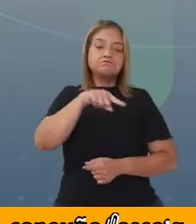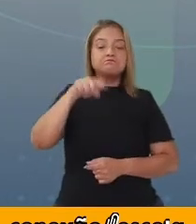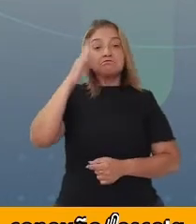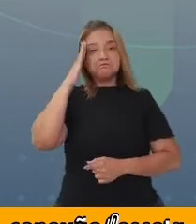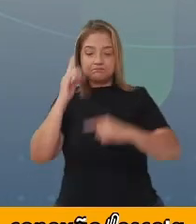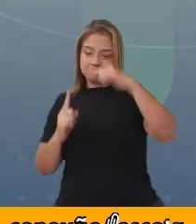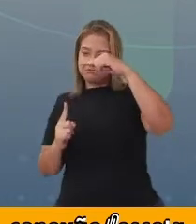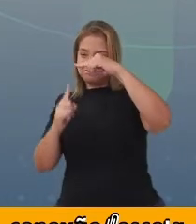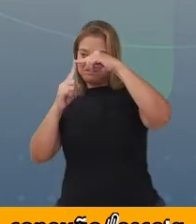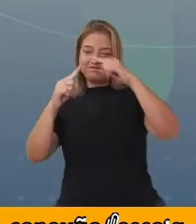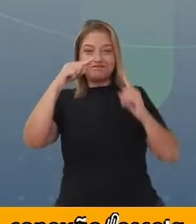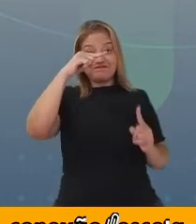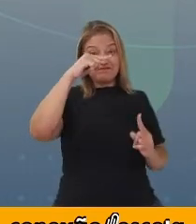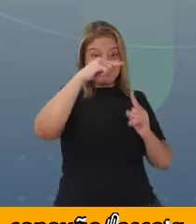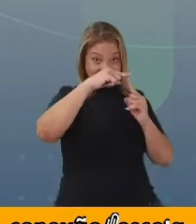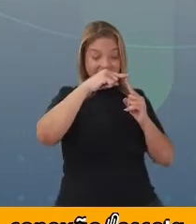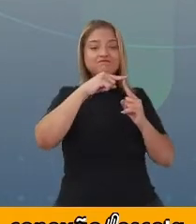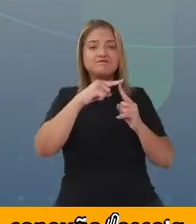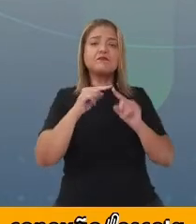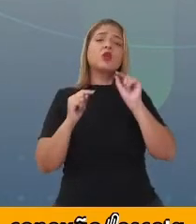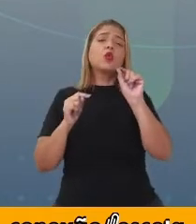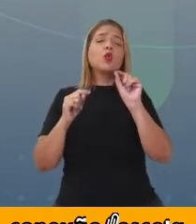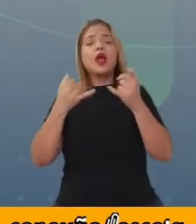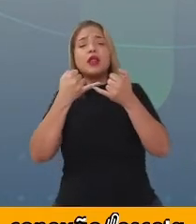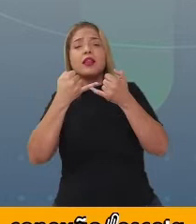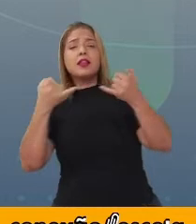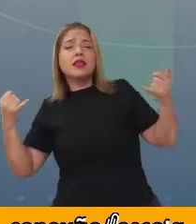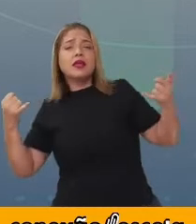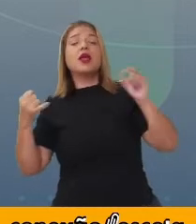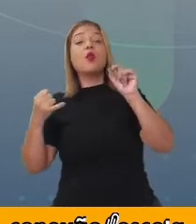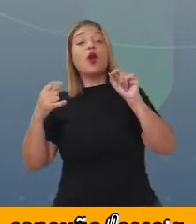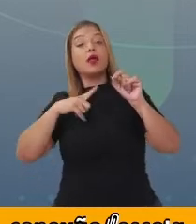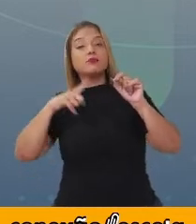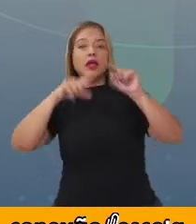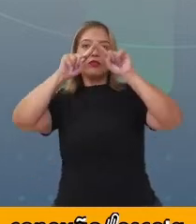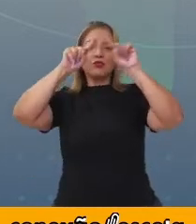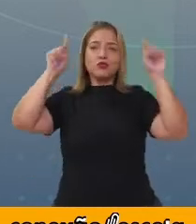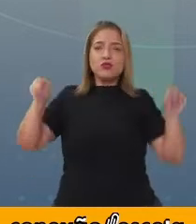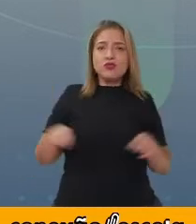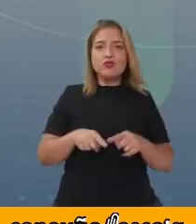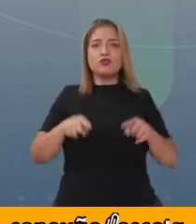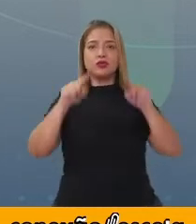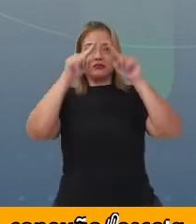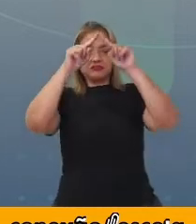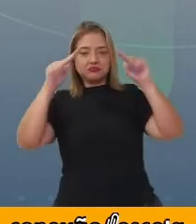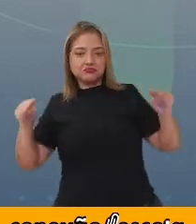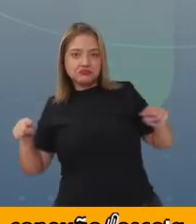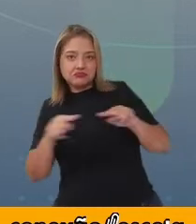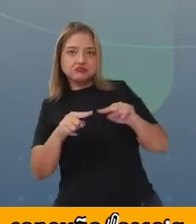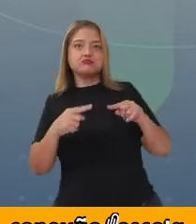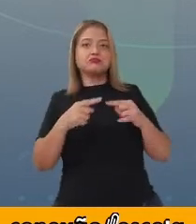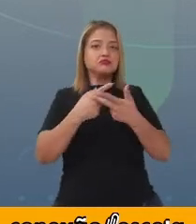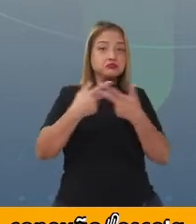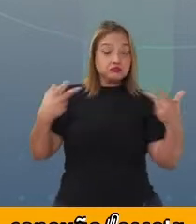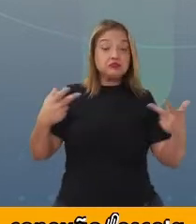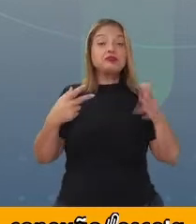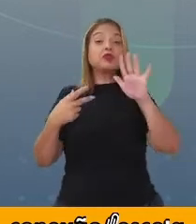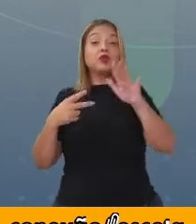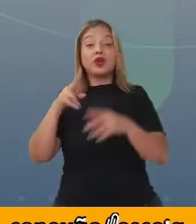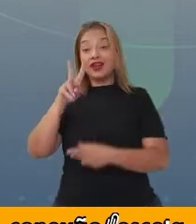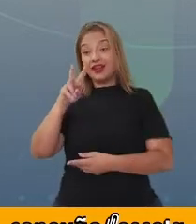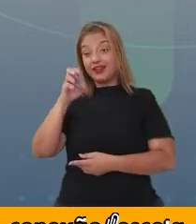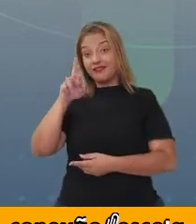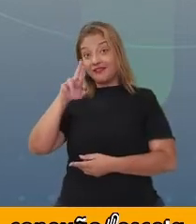formam a figura? E que os vértices são os pontinhos de encontro